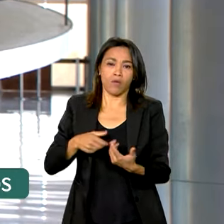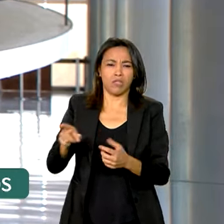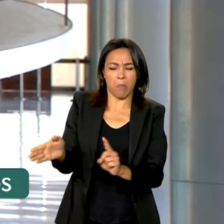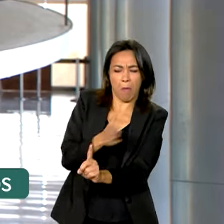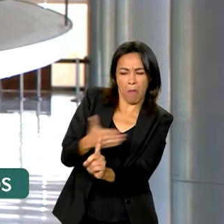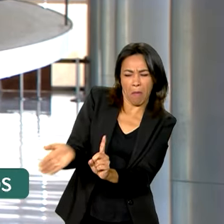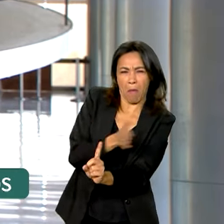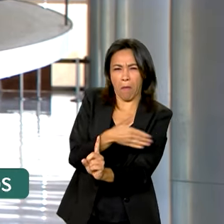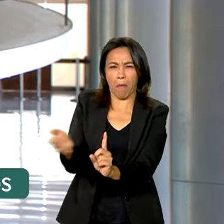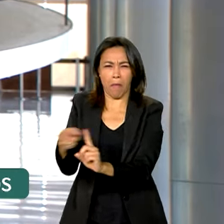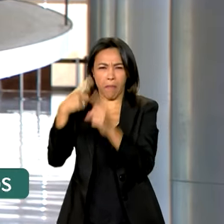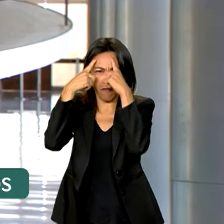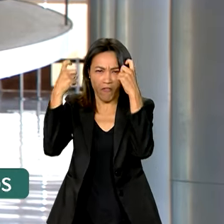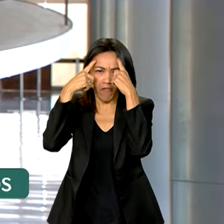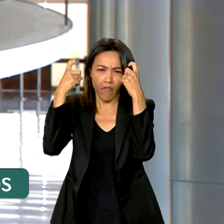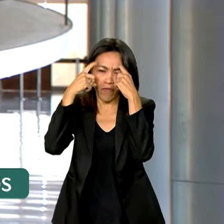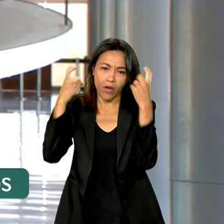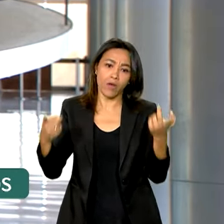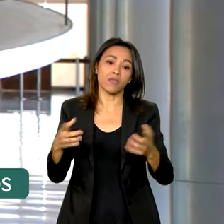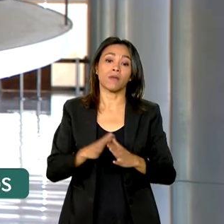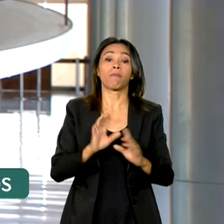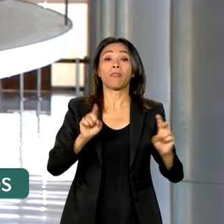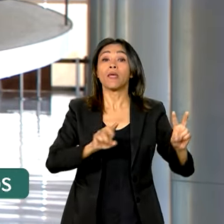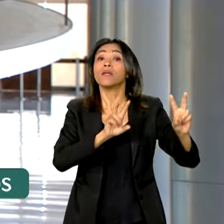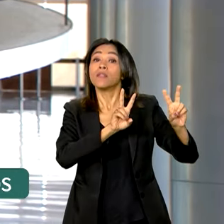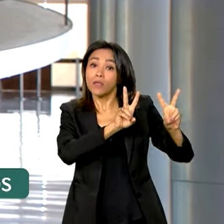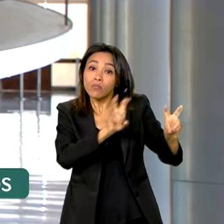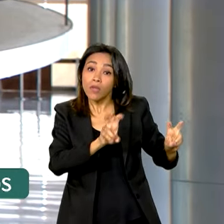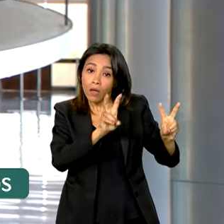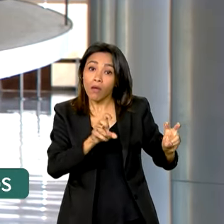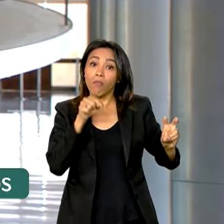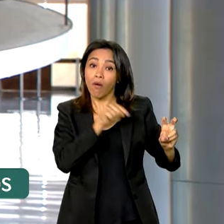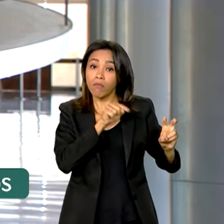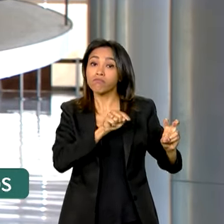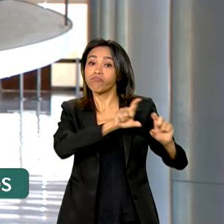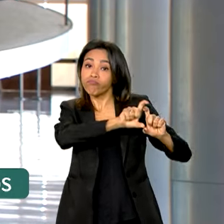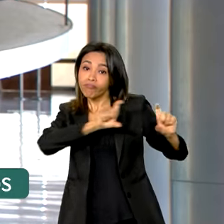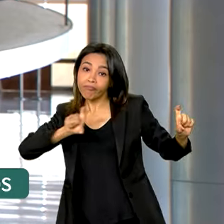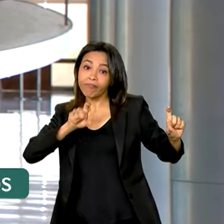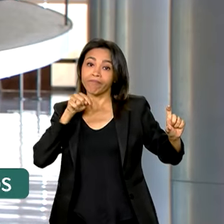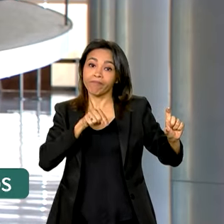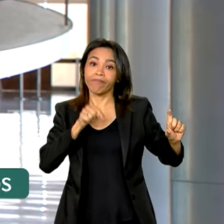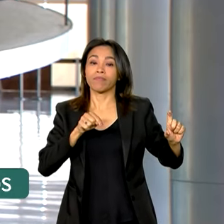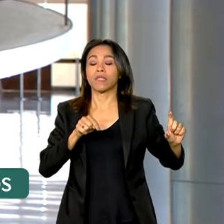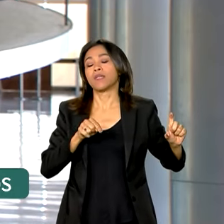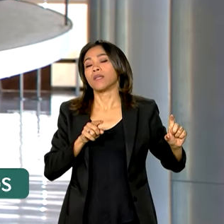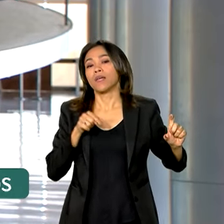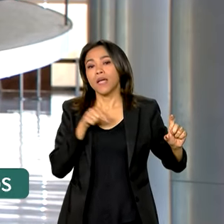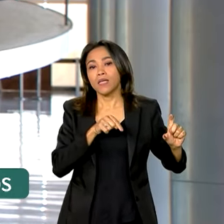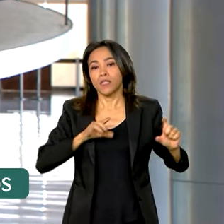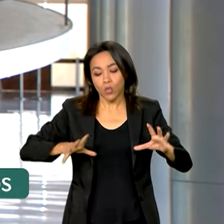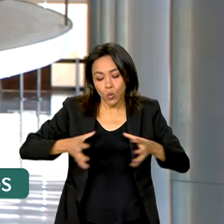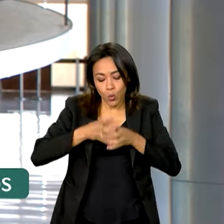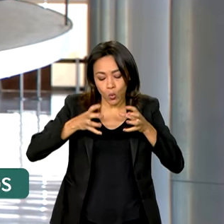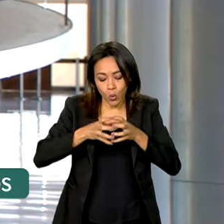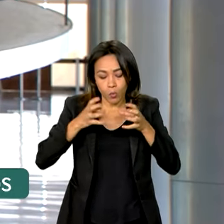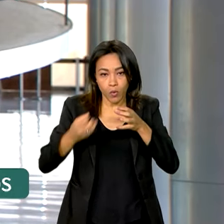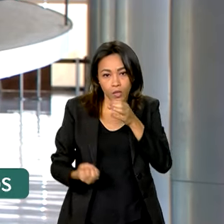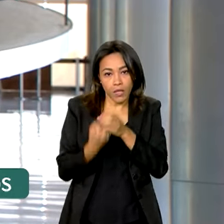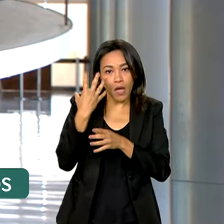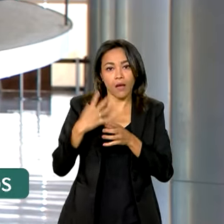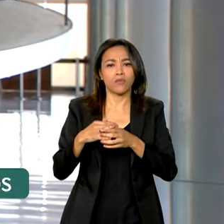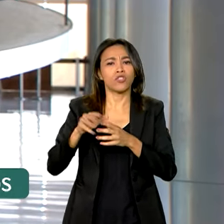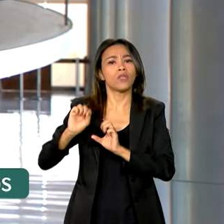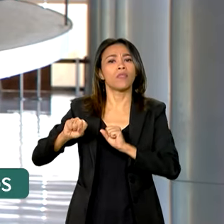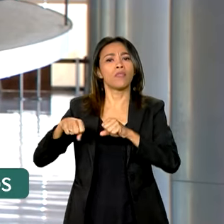coalizão Brasil por Memória, Verdade e Justiça, Reparação e Democracia, grupo formado por entidades